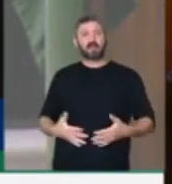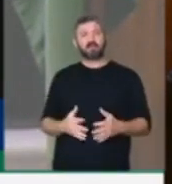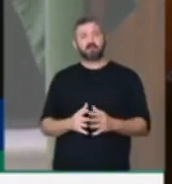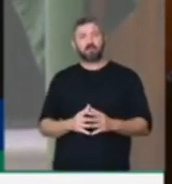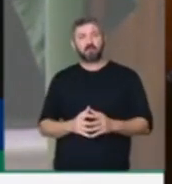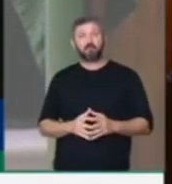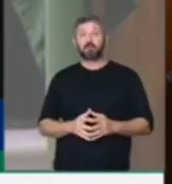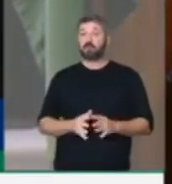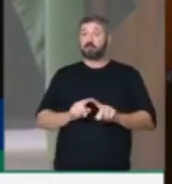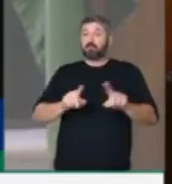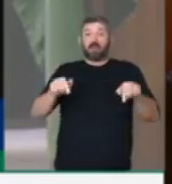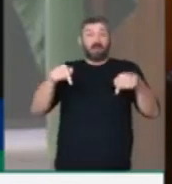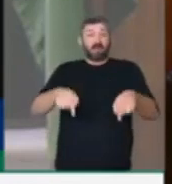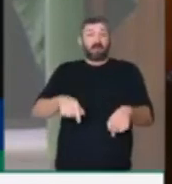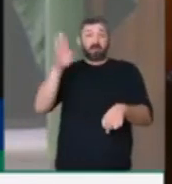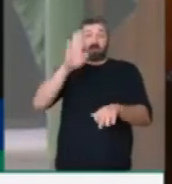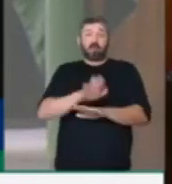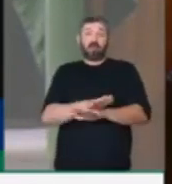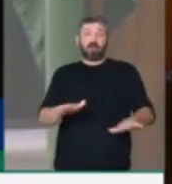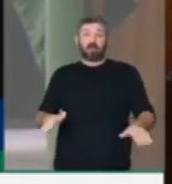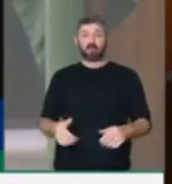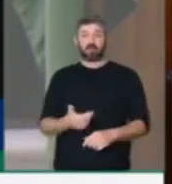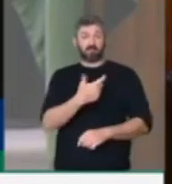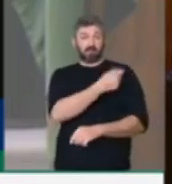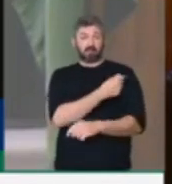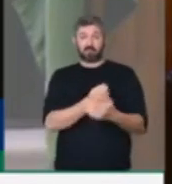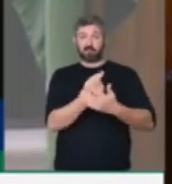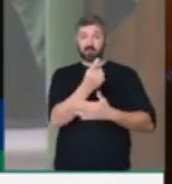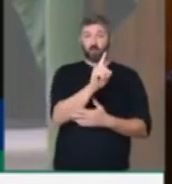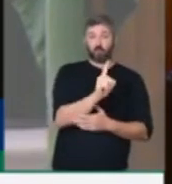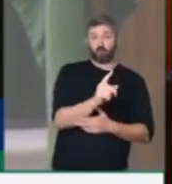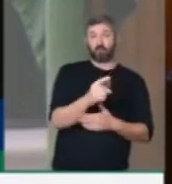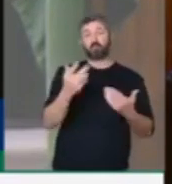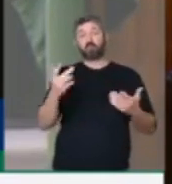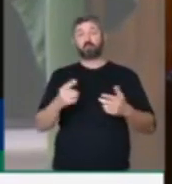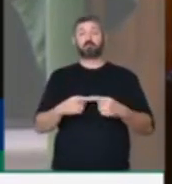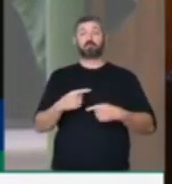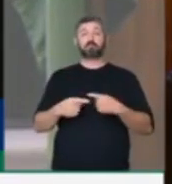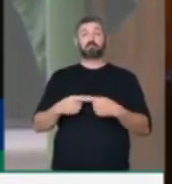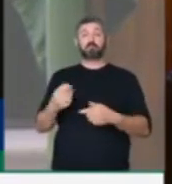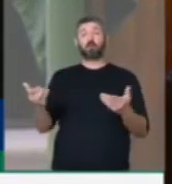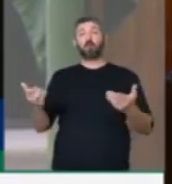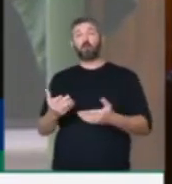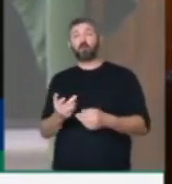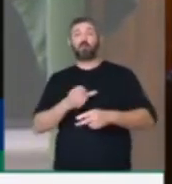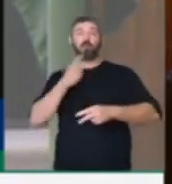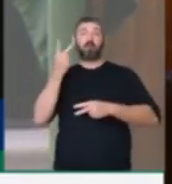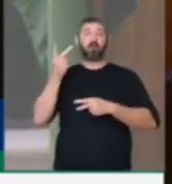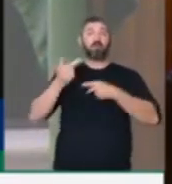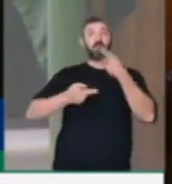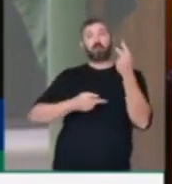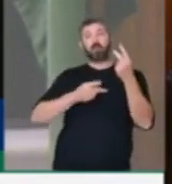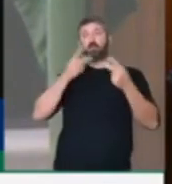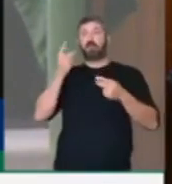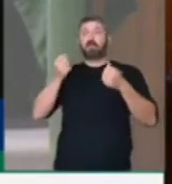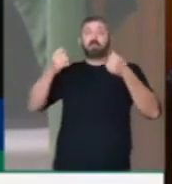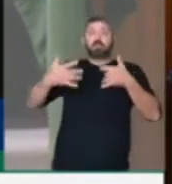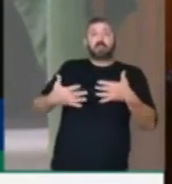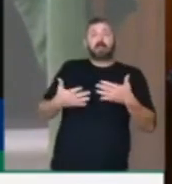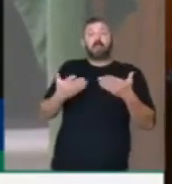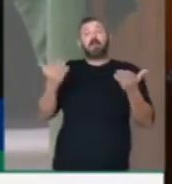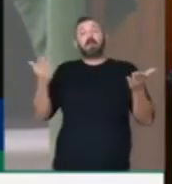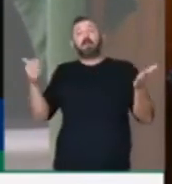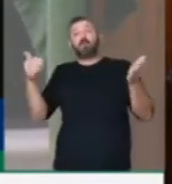no Brasil. A vacina que também não foi comprada e ele ficou lá hoje falando, falando, falando, justificando e, por fim,